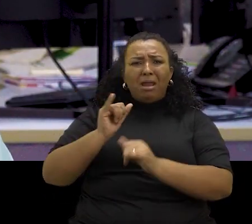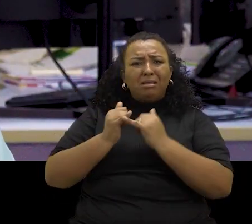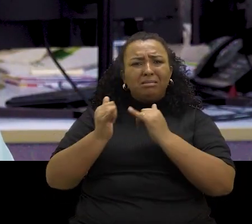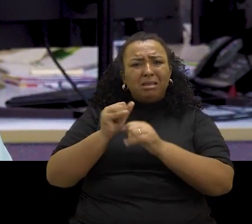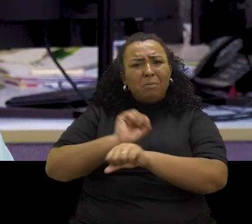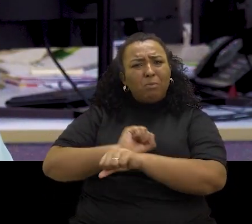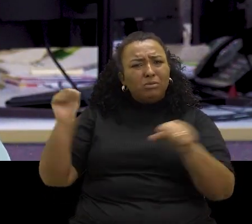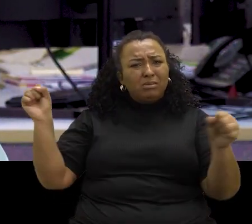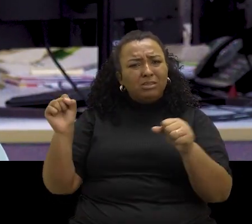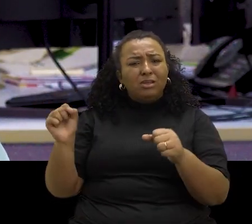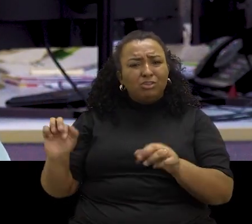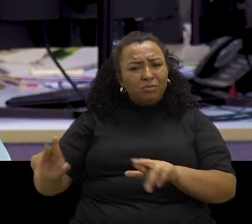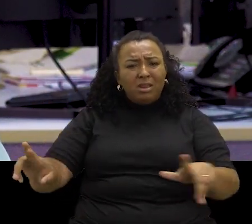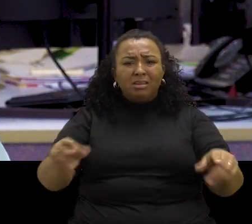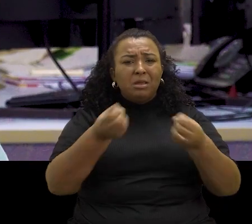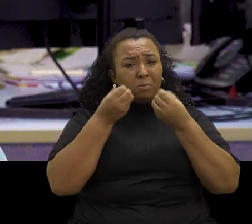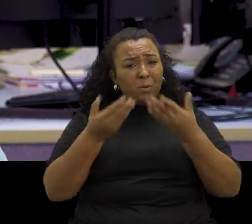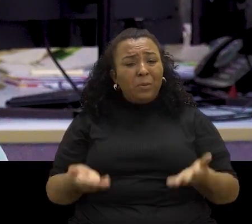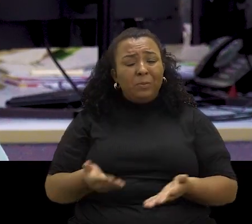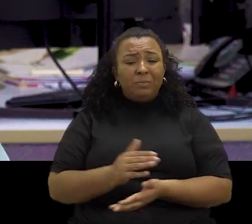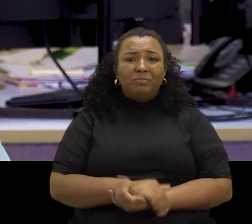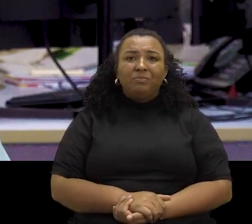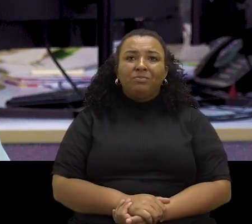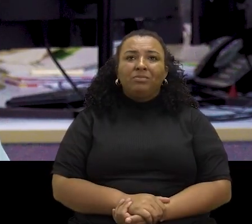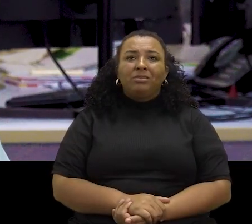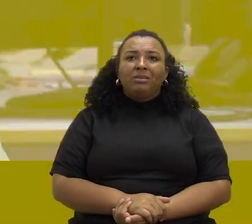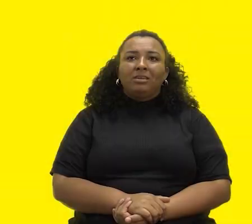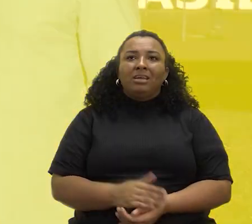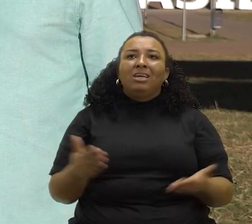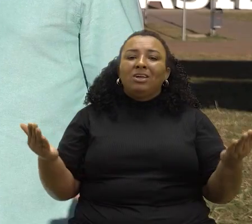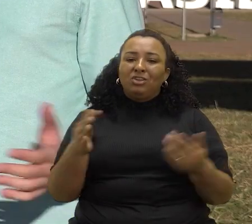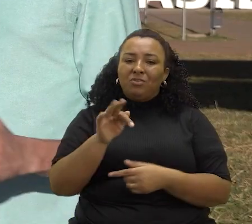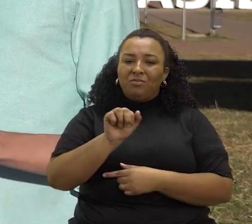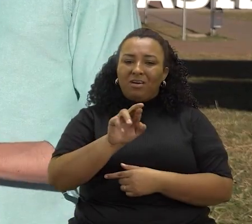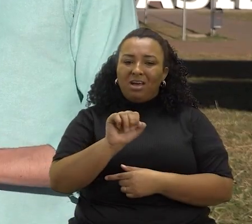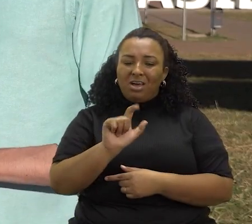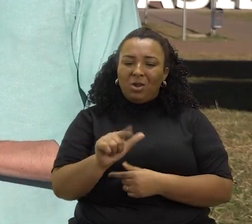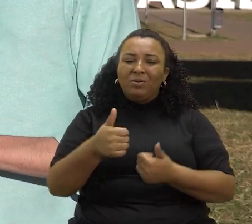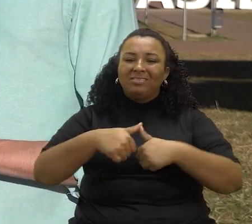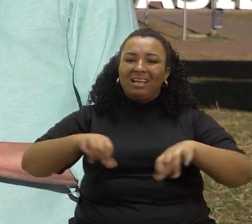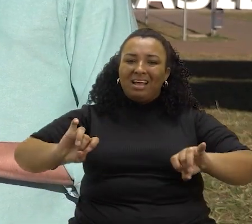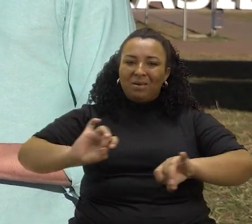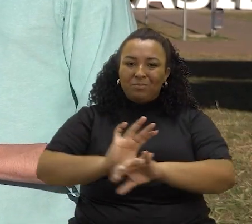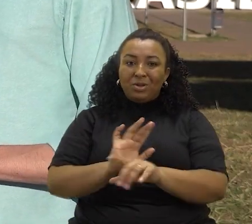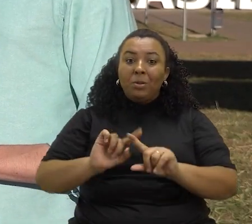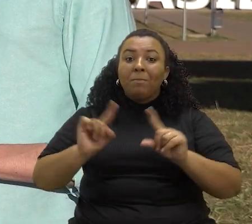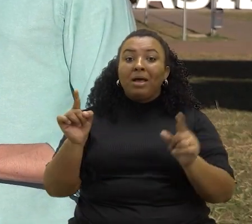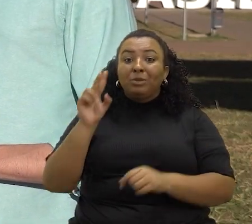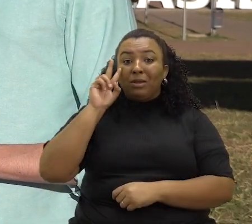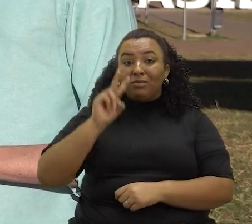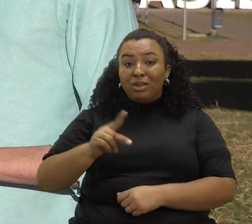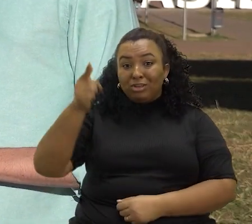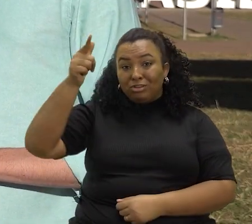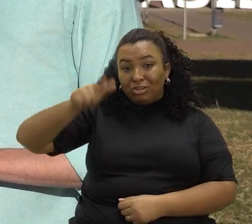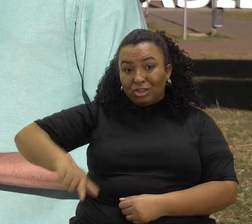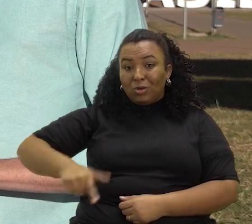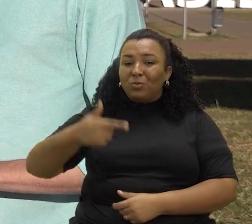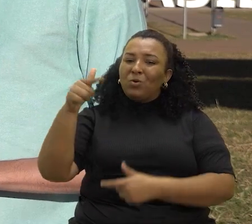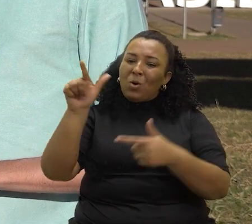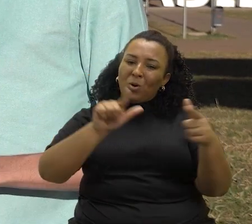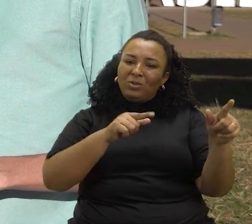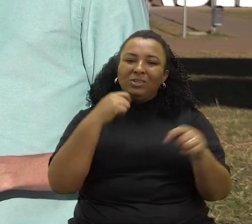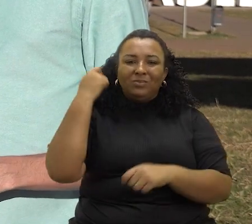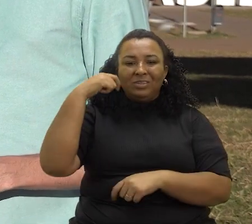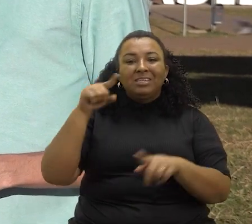valorizar a riqueza das diferenças? E o farol de hoje está acabando. Mas para rever esse e